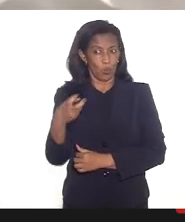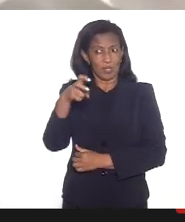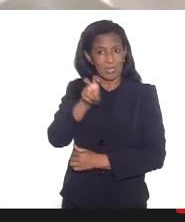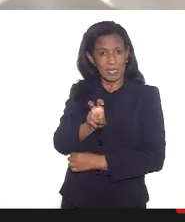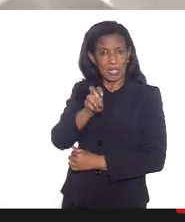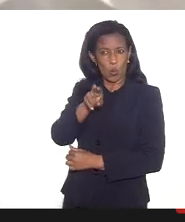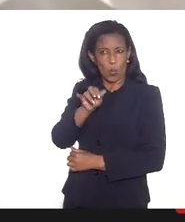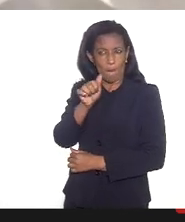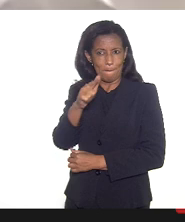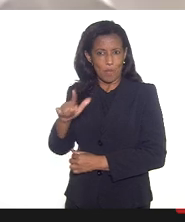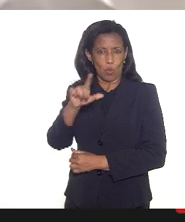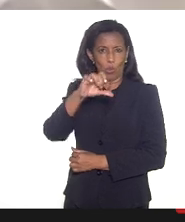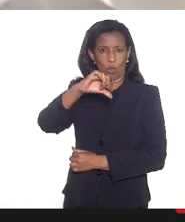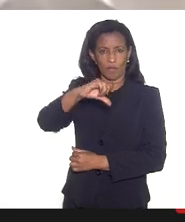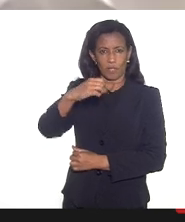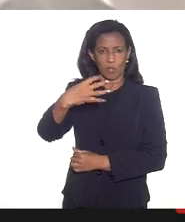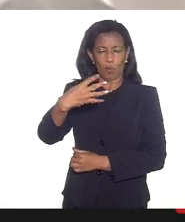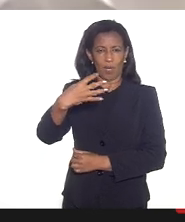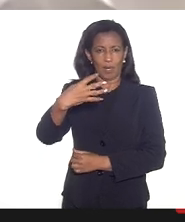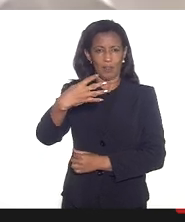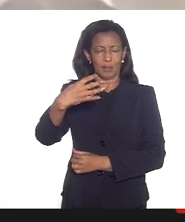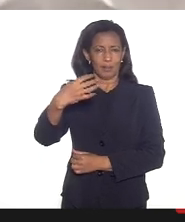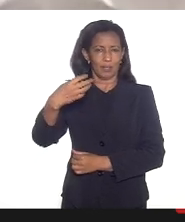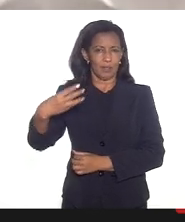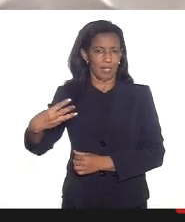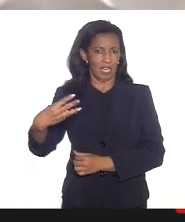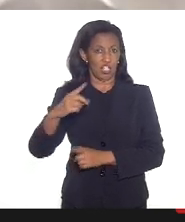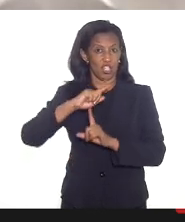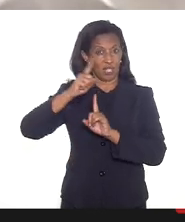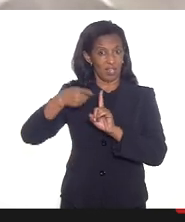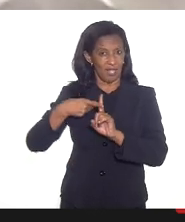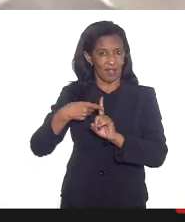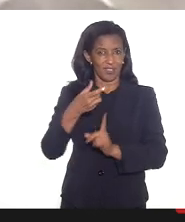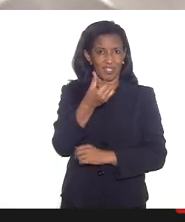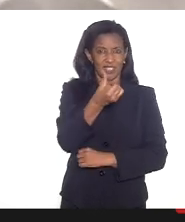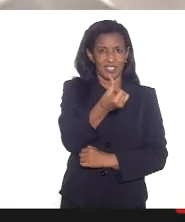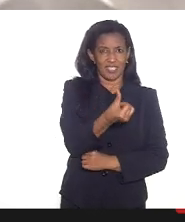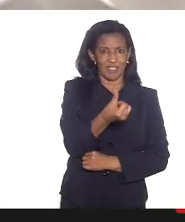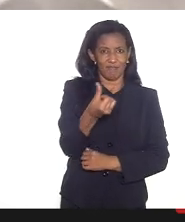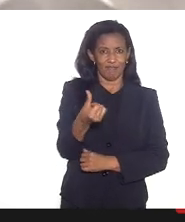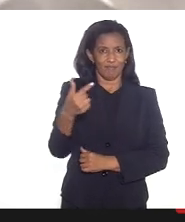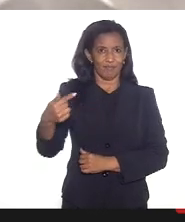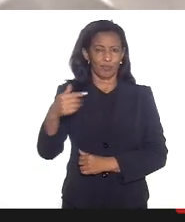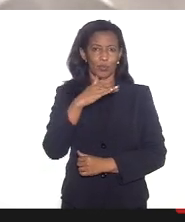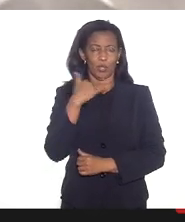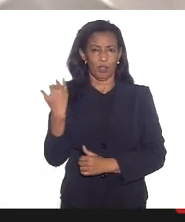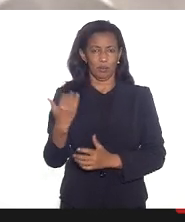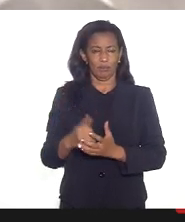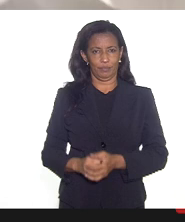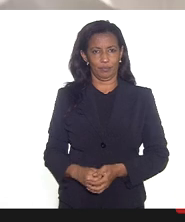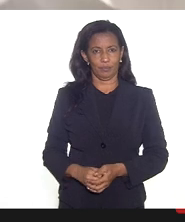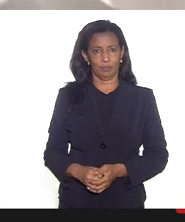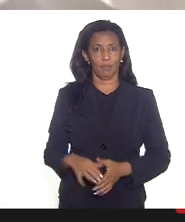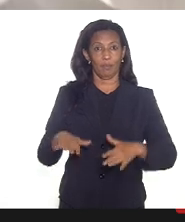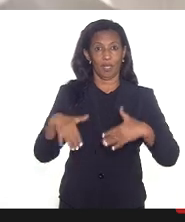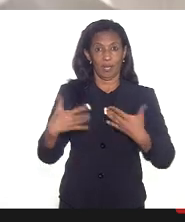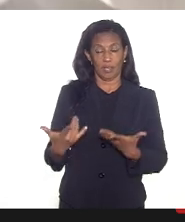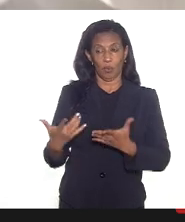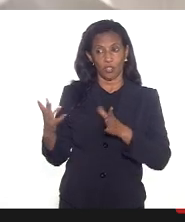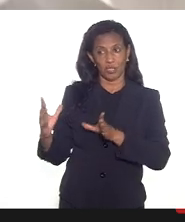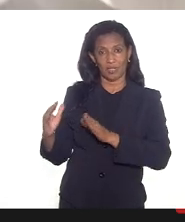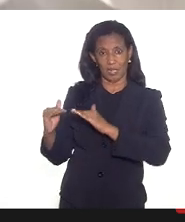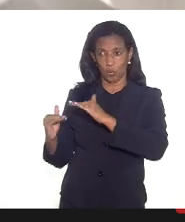.943 casos entre grávidas 667 morreram então nós saímos de um